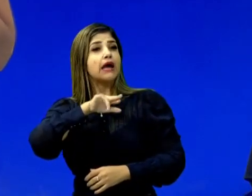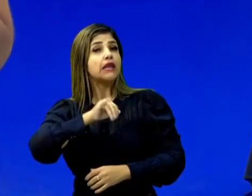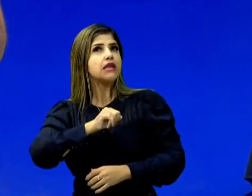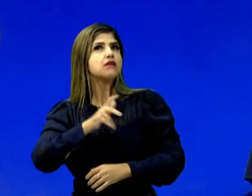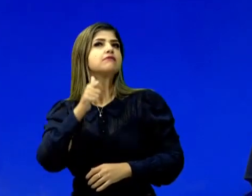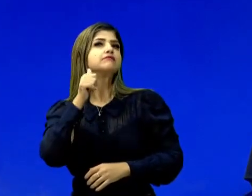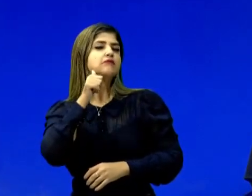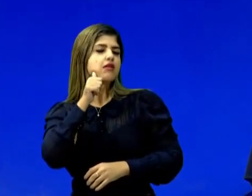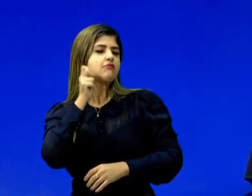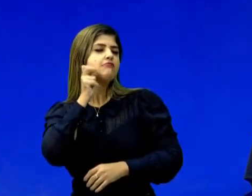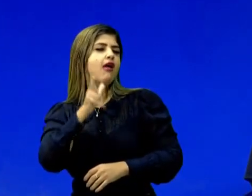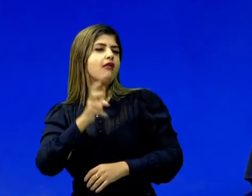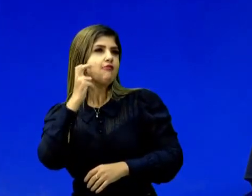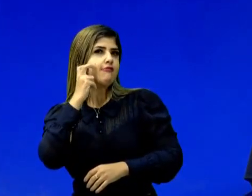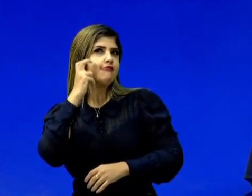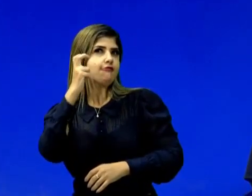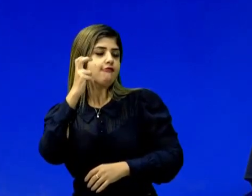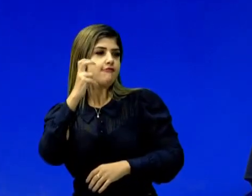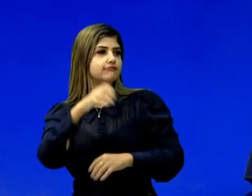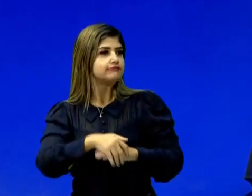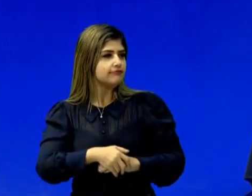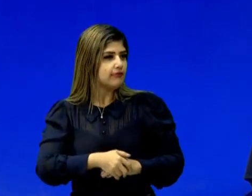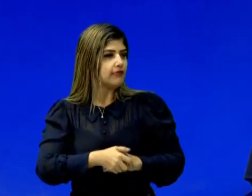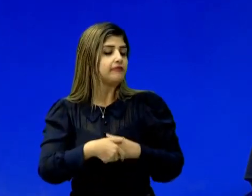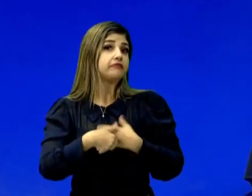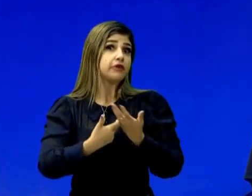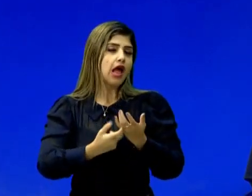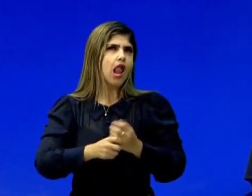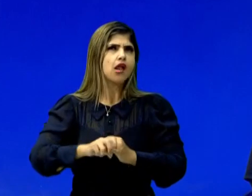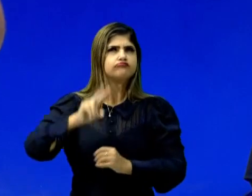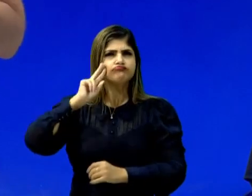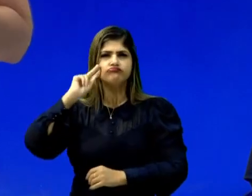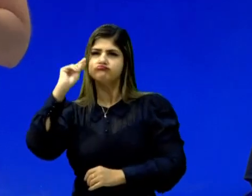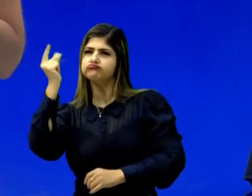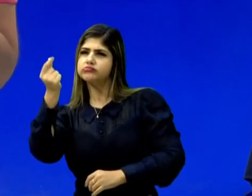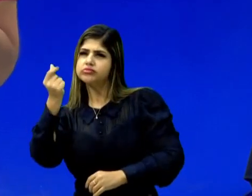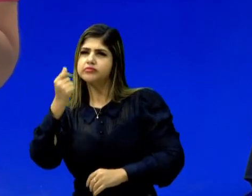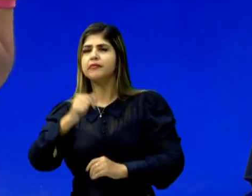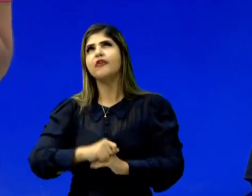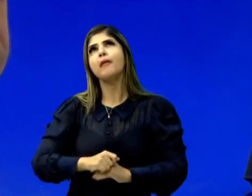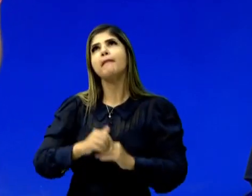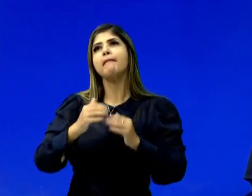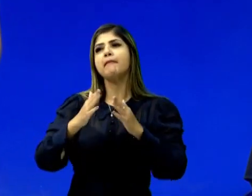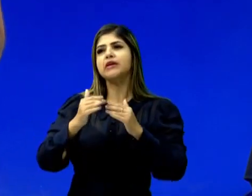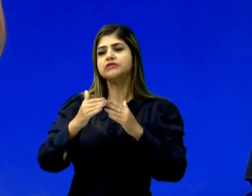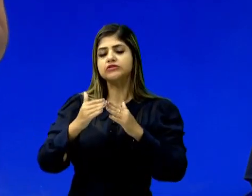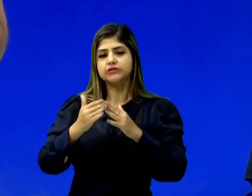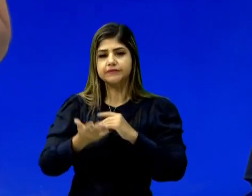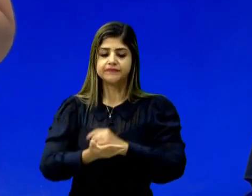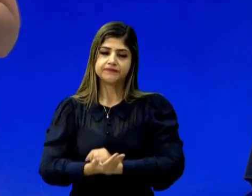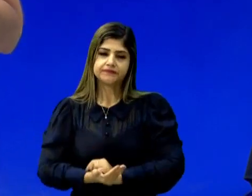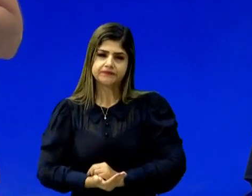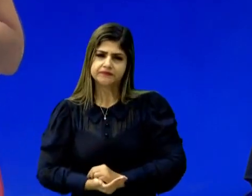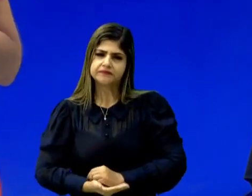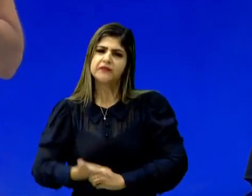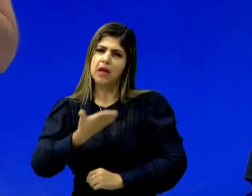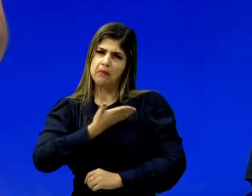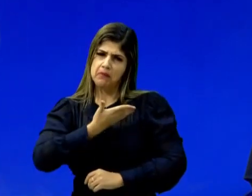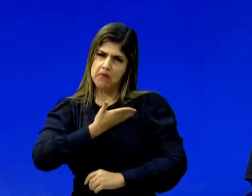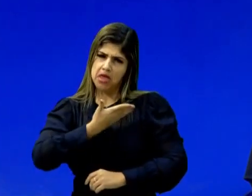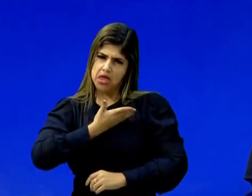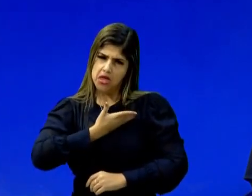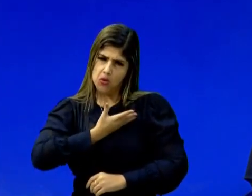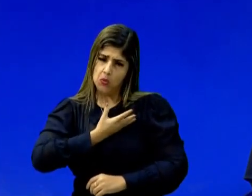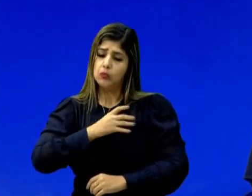Maria. Ana Maria teve uma grande ideia. Resolveu pedir um amigo dela, que é o cachorro moleque, para ir